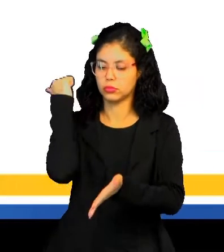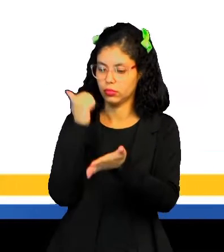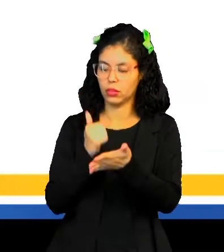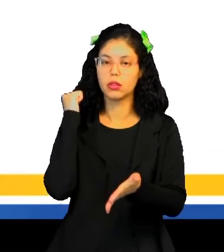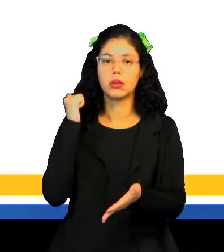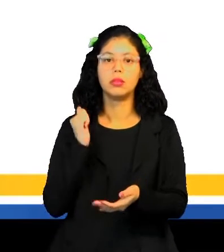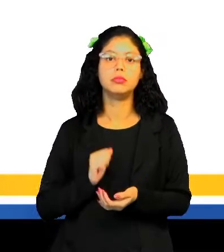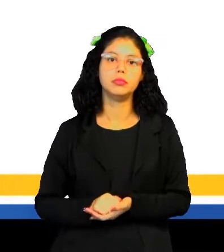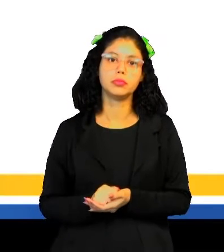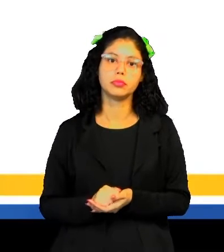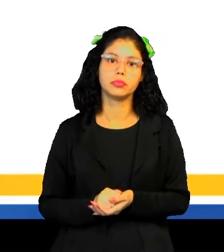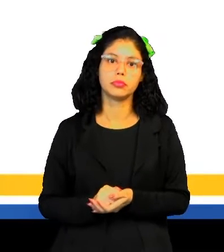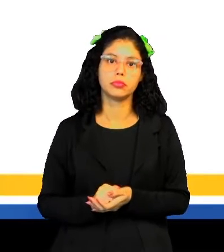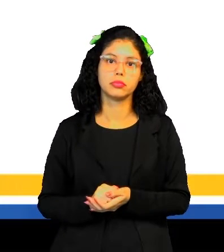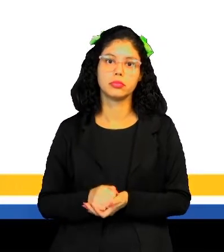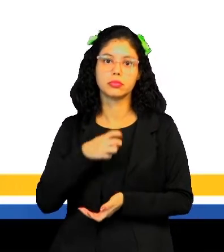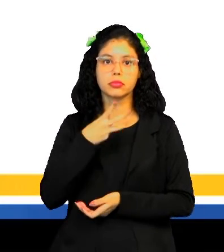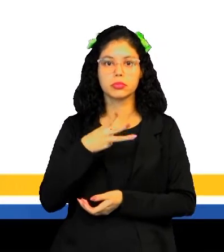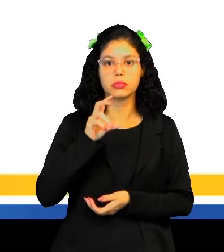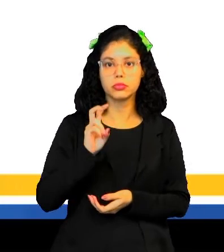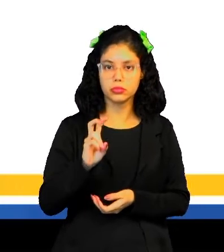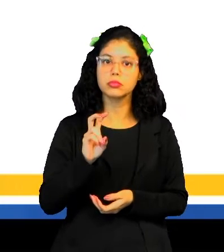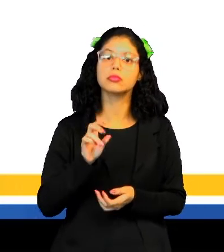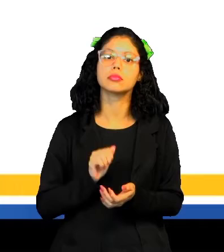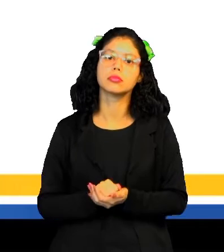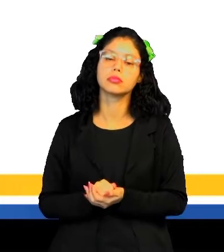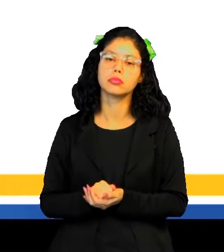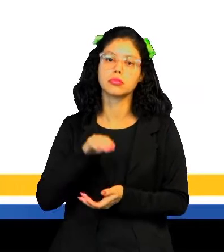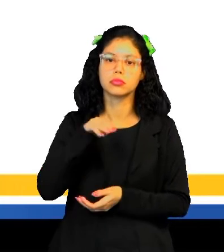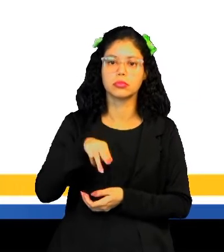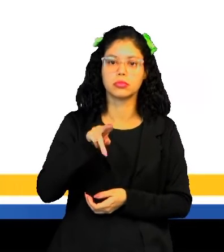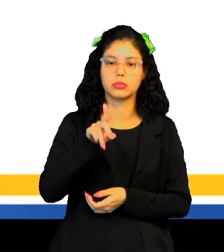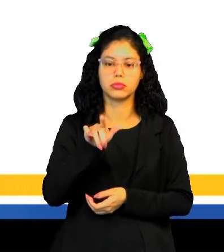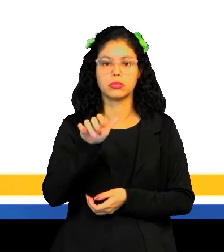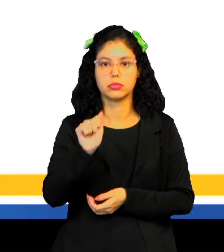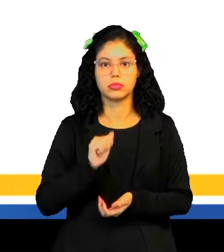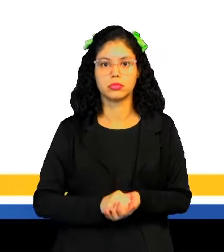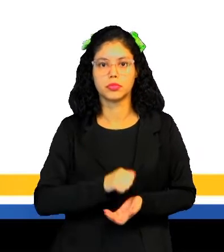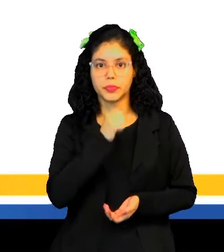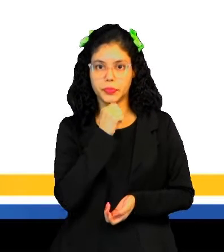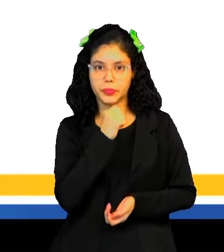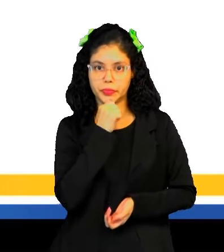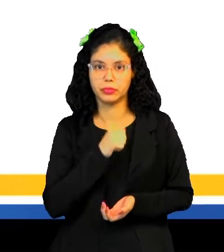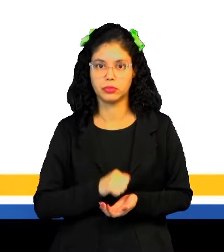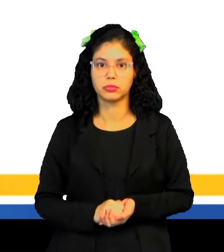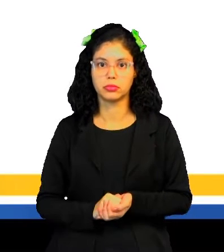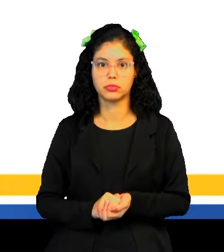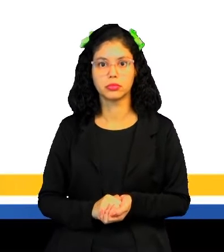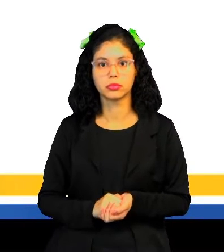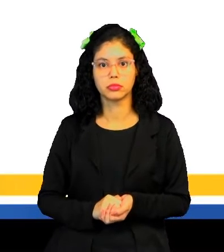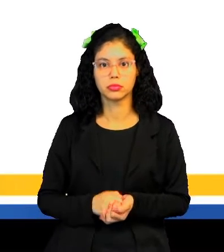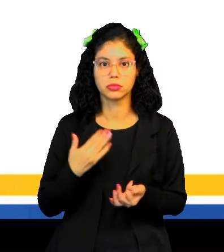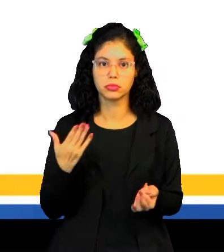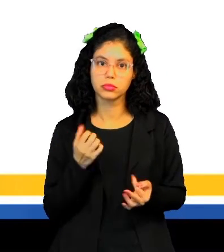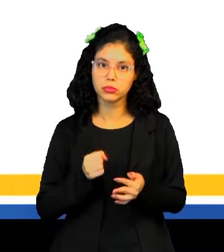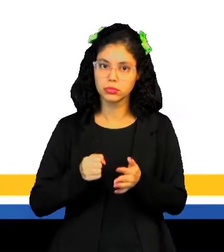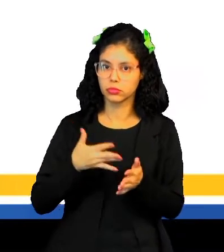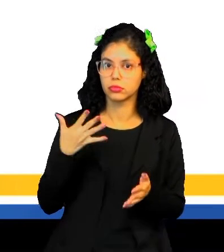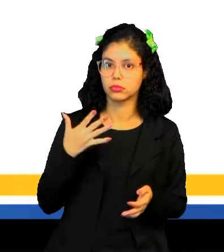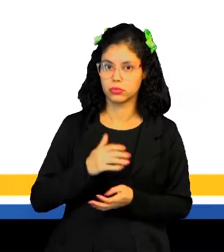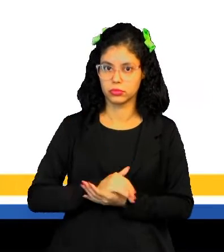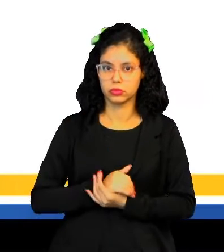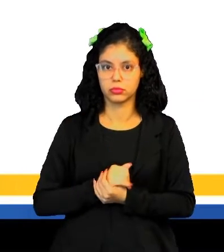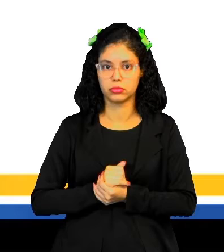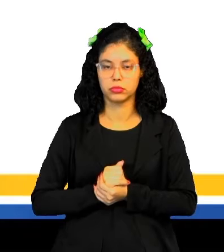Oficialmente, foram extraídos 35 toneladas do metal. Mas, acreditava-se que deve ter sido muito mais, né? Porque muitas,